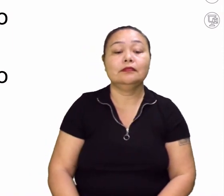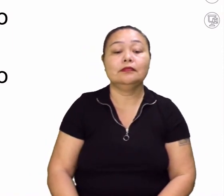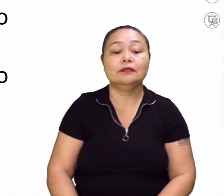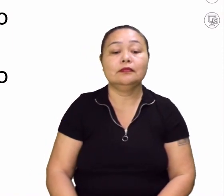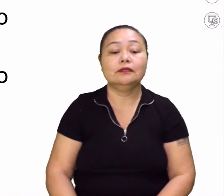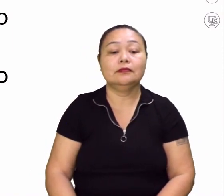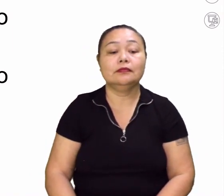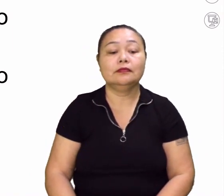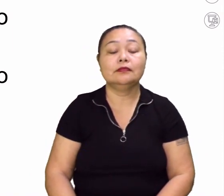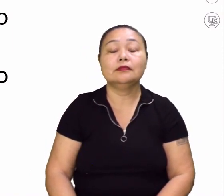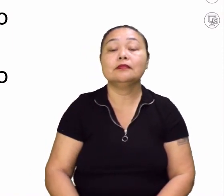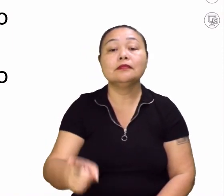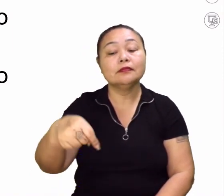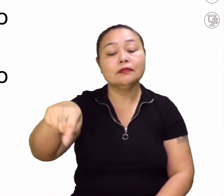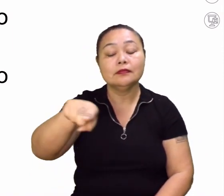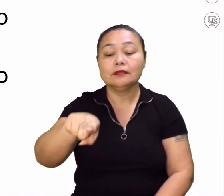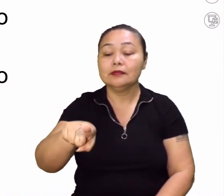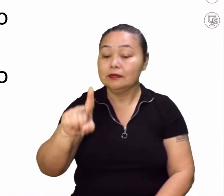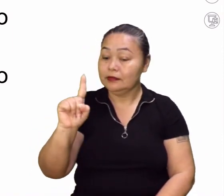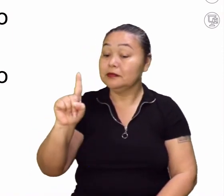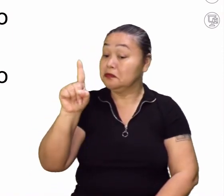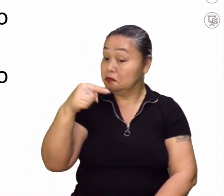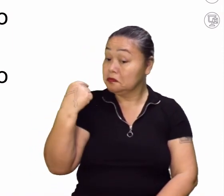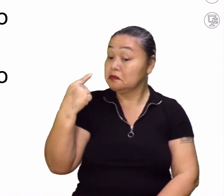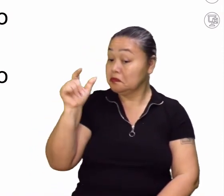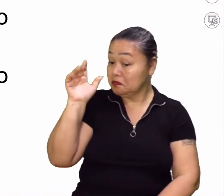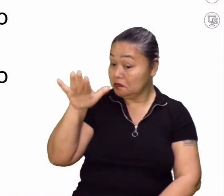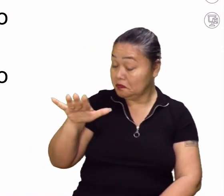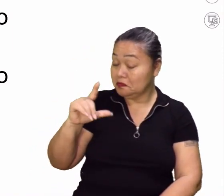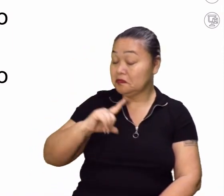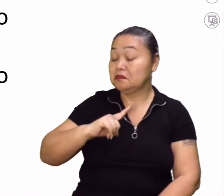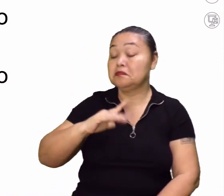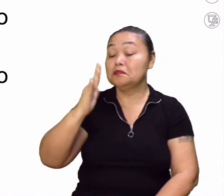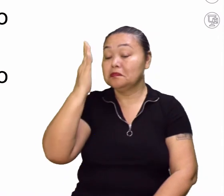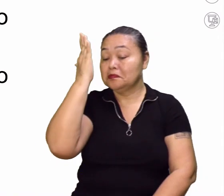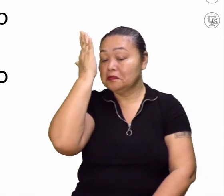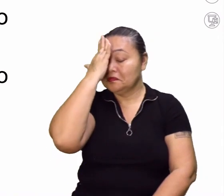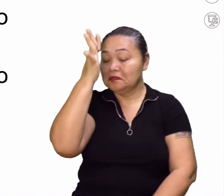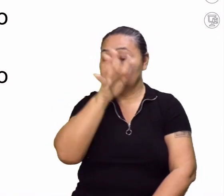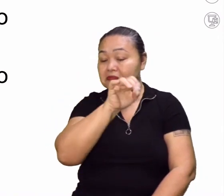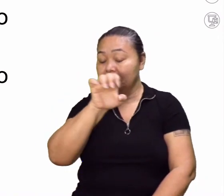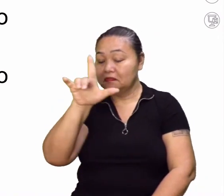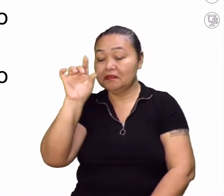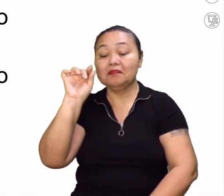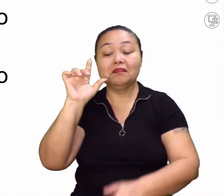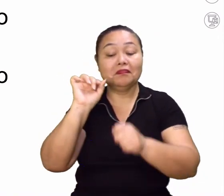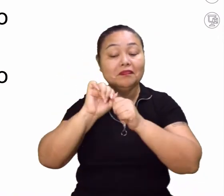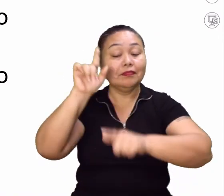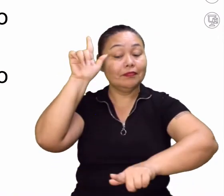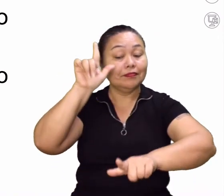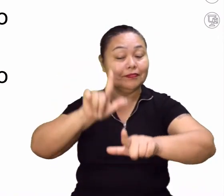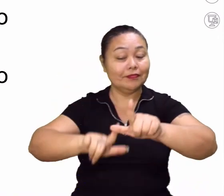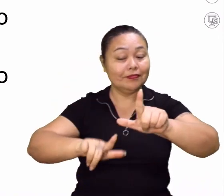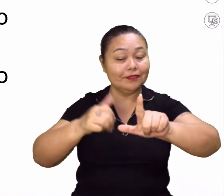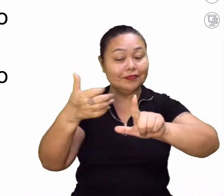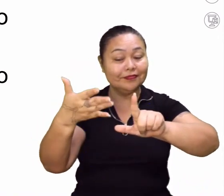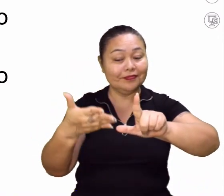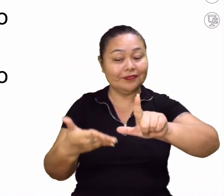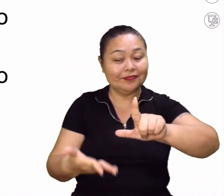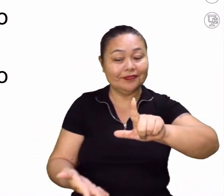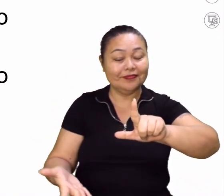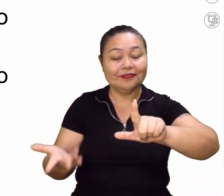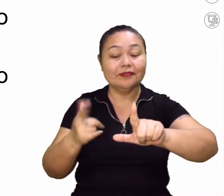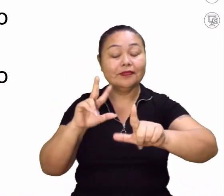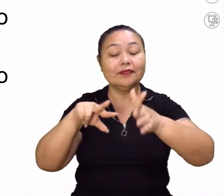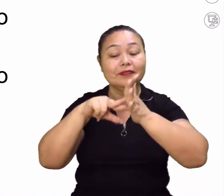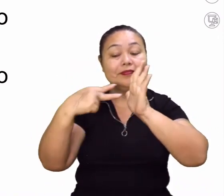Isso mesmo. Você que é um menino letrado. Um menino que é fera em letras. Explica aí, Rogério. O